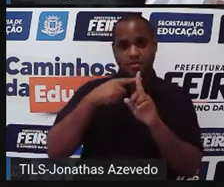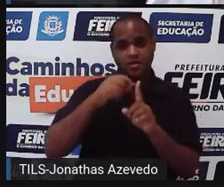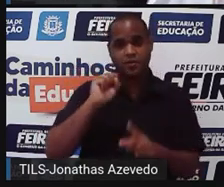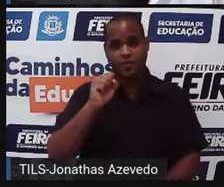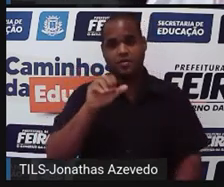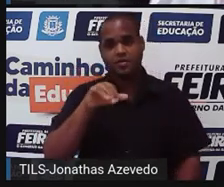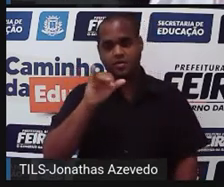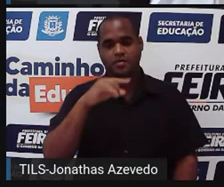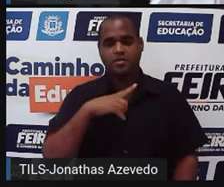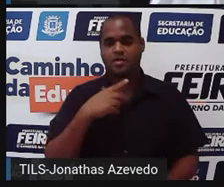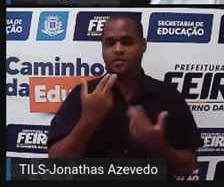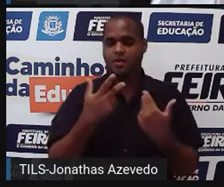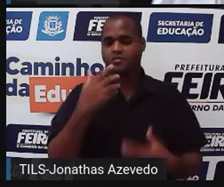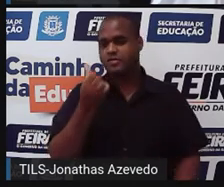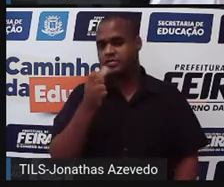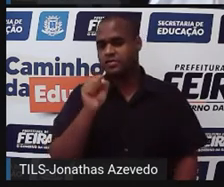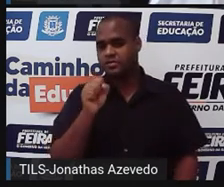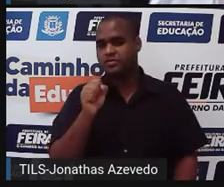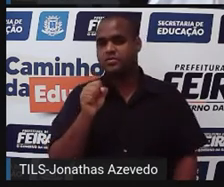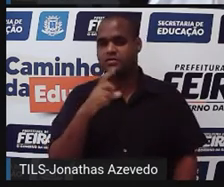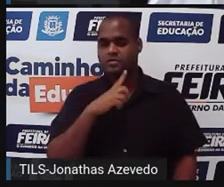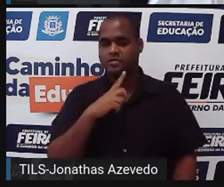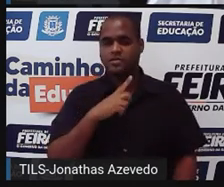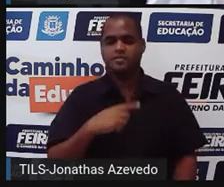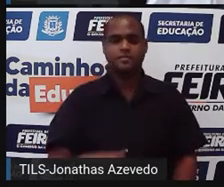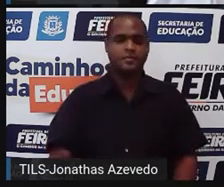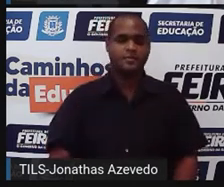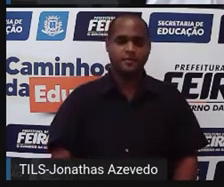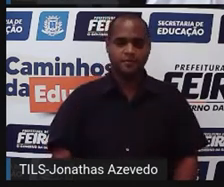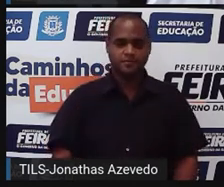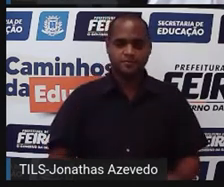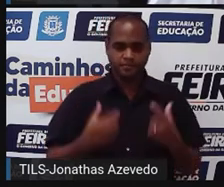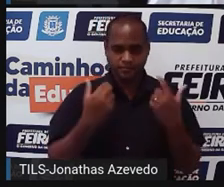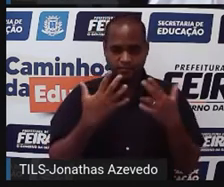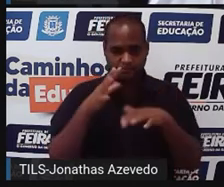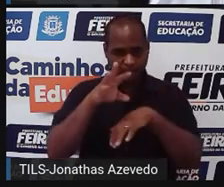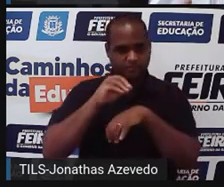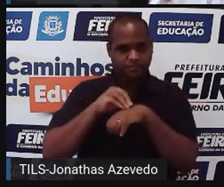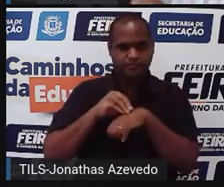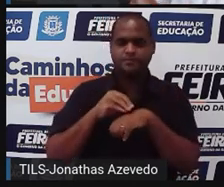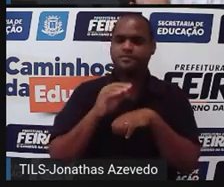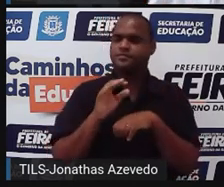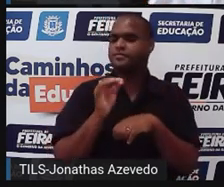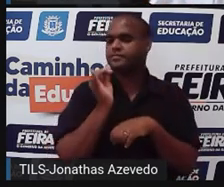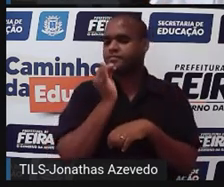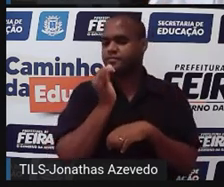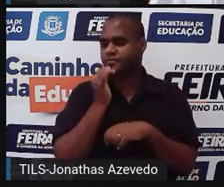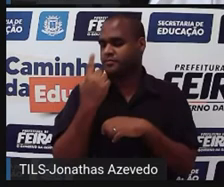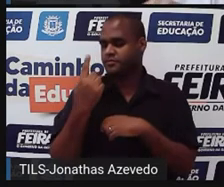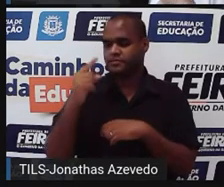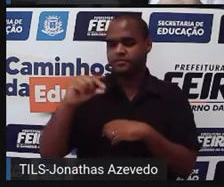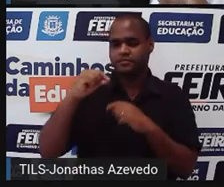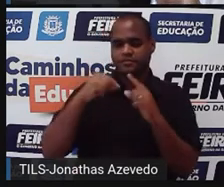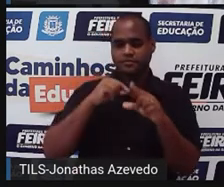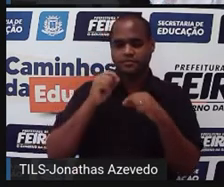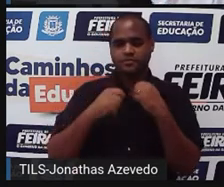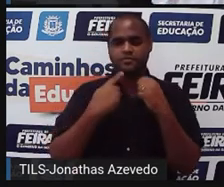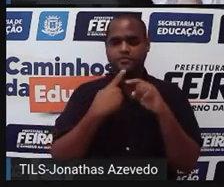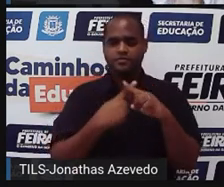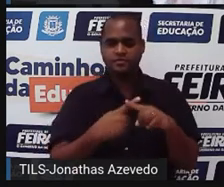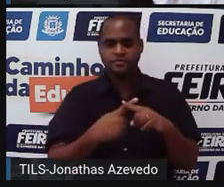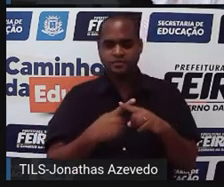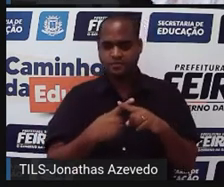igual a 68. Então eu vou pegar ali, por exemplo, a primeira opção, que é o x